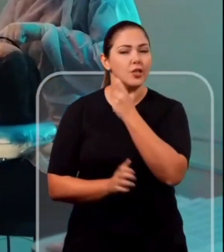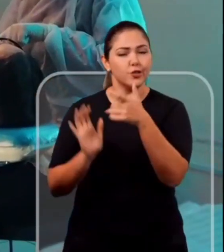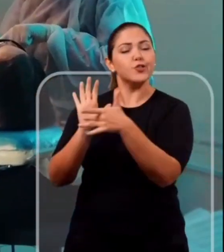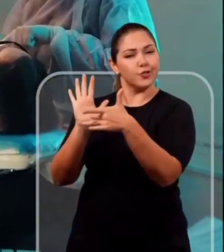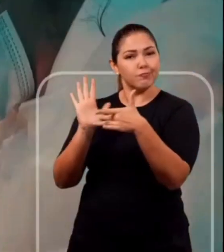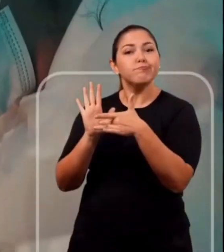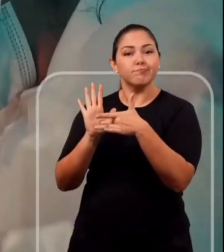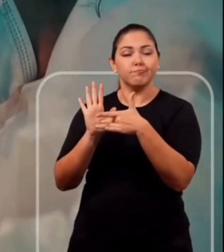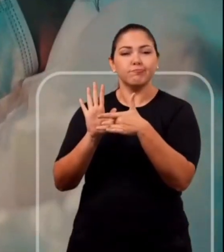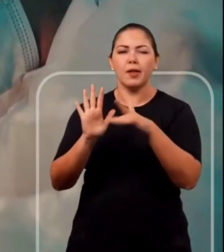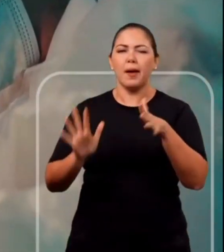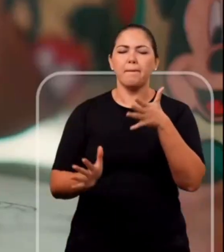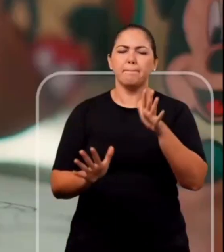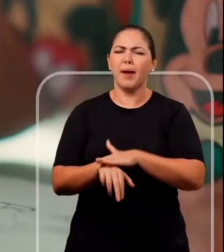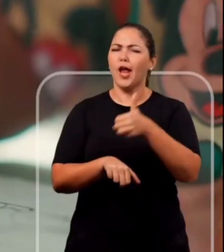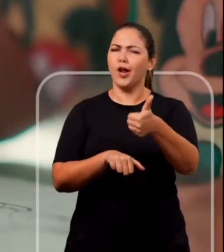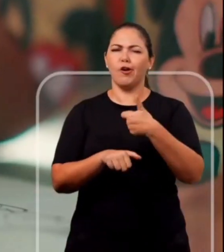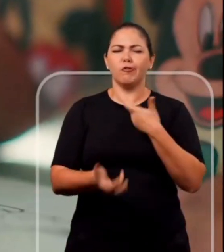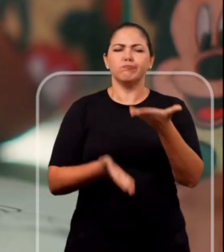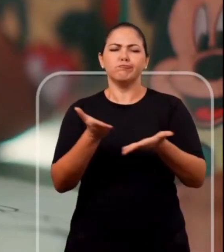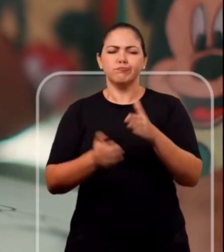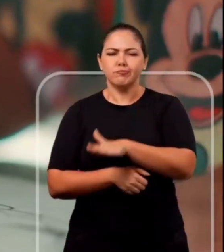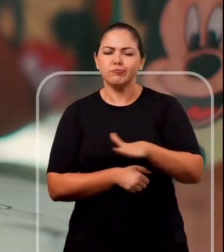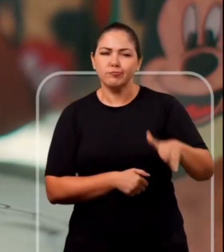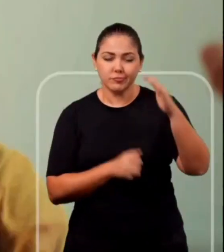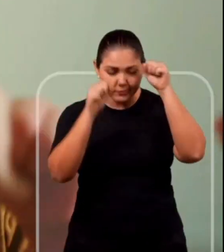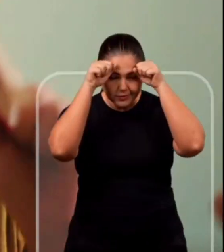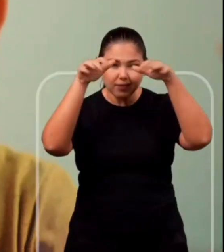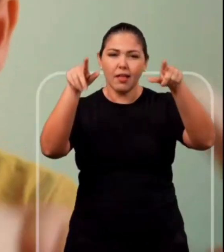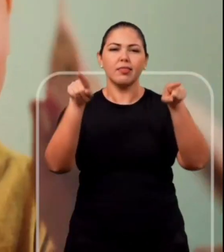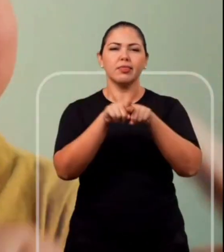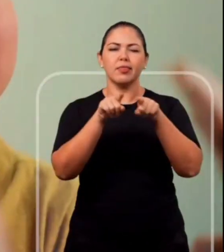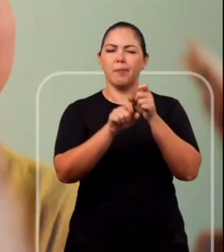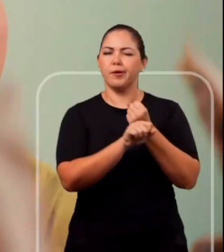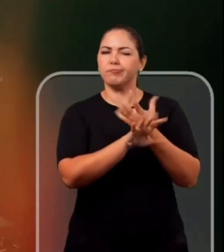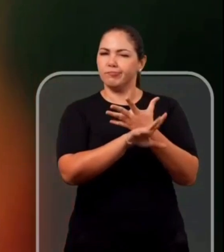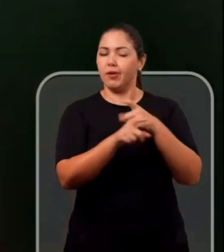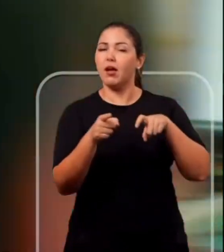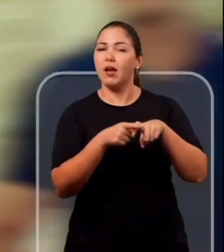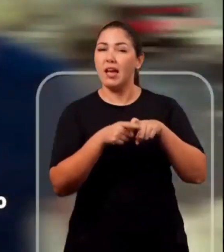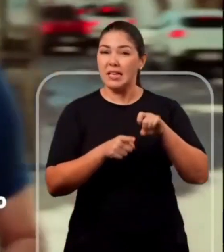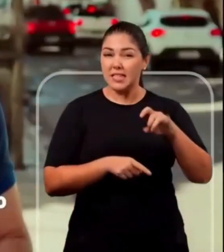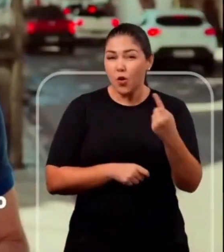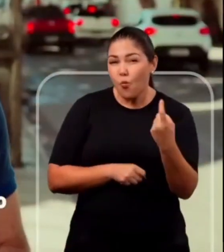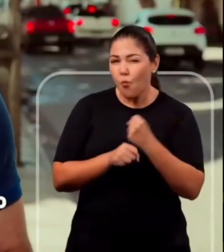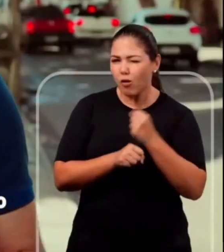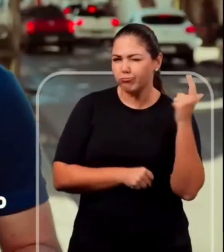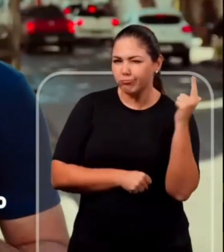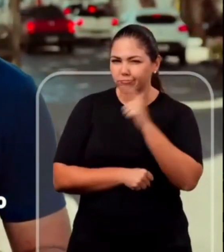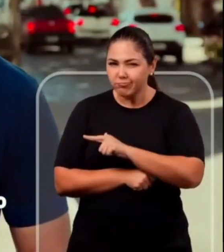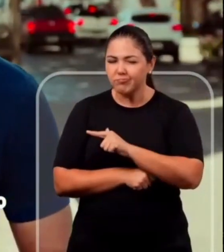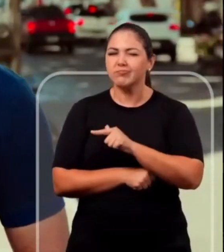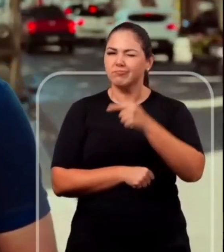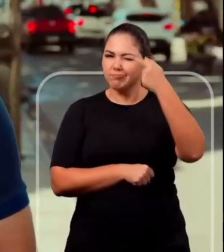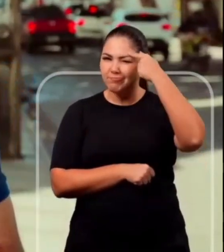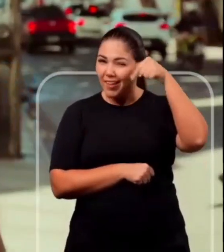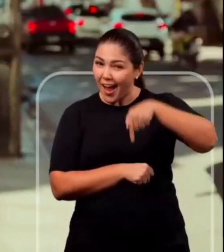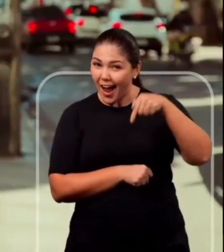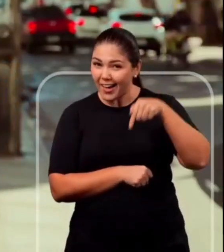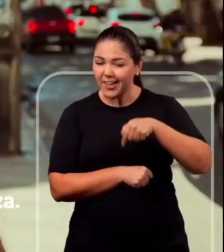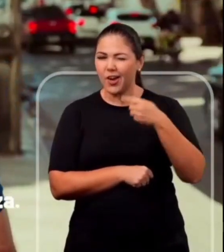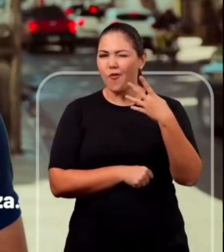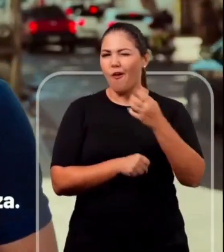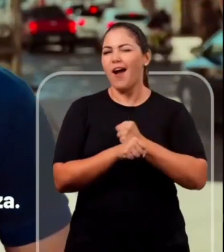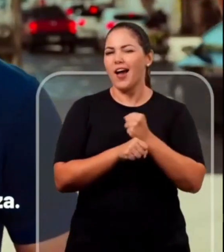com dentistas, os postos de saúde, a melhor terapia para crianças com autismo e também telemedicina. Se isso foi feito em apenas um ano em